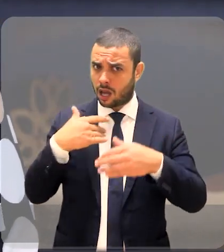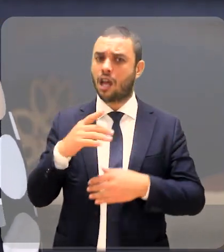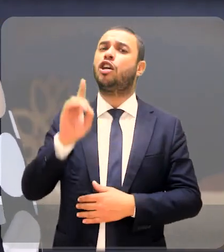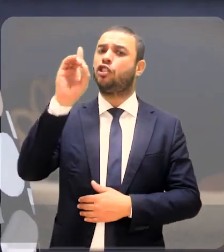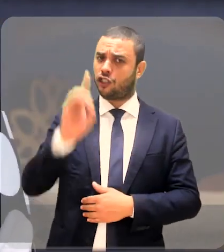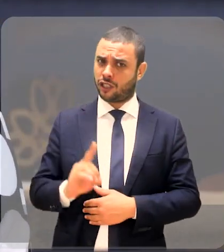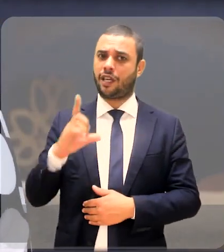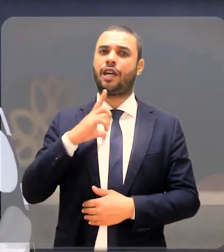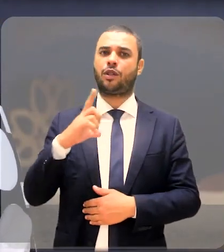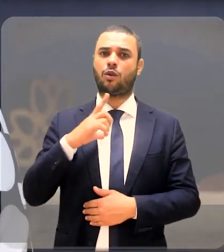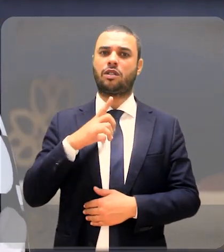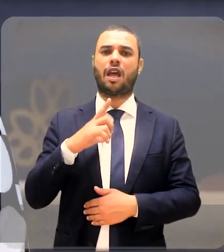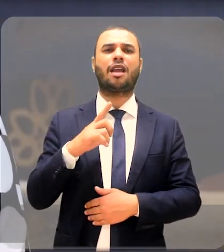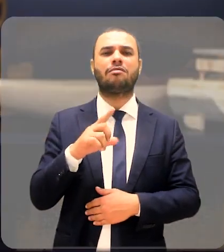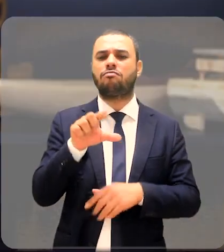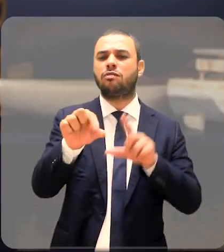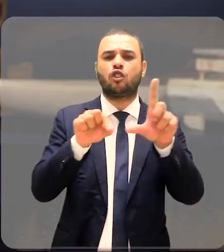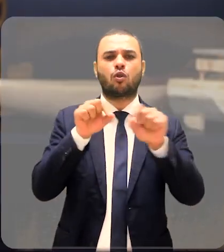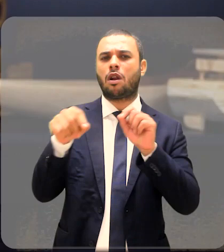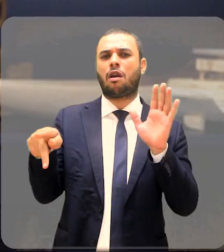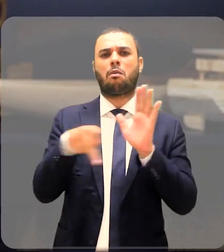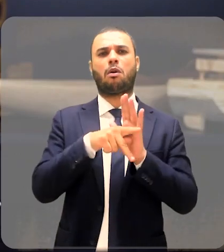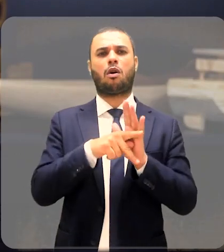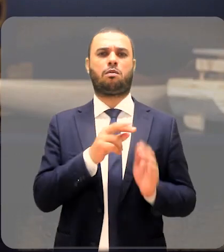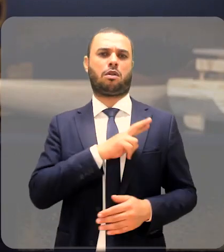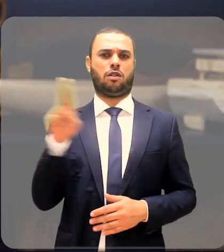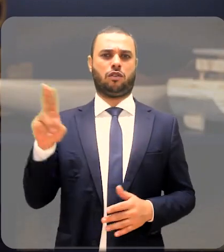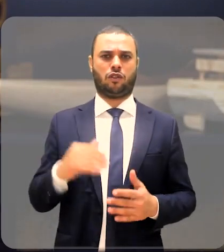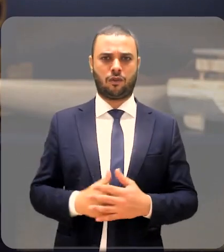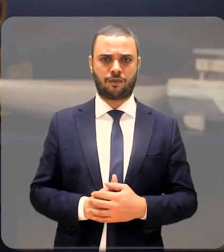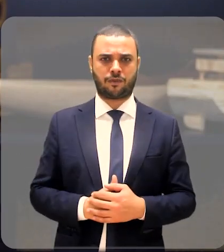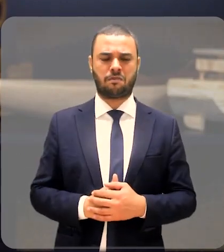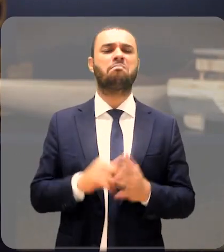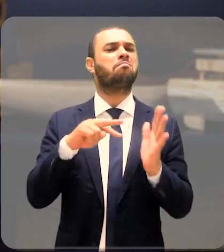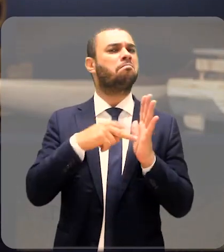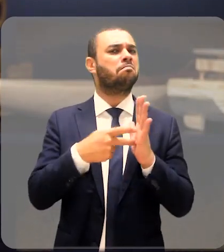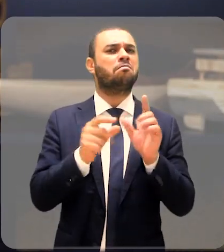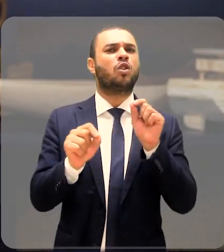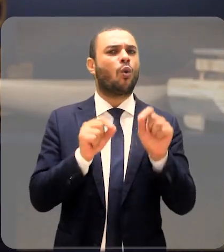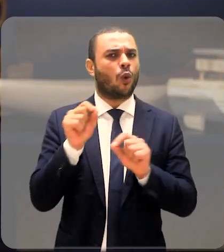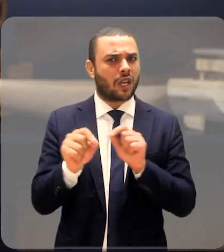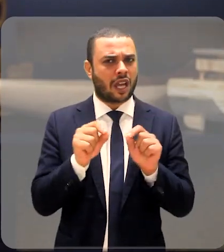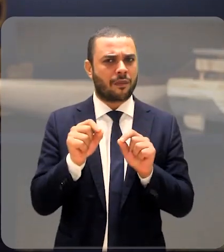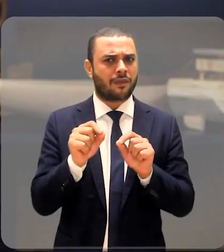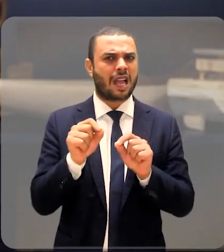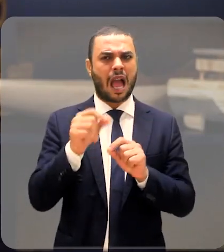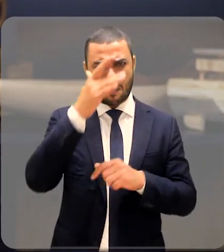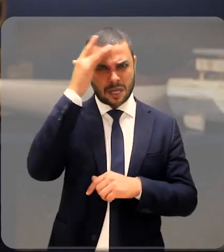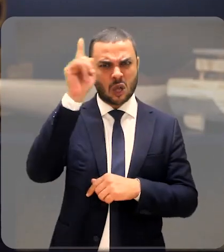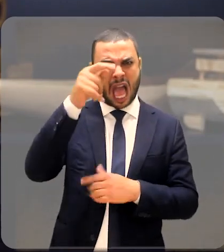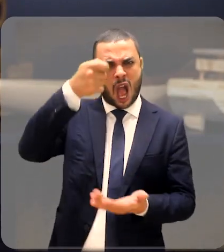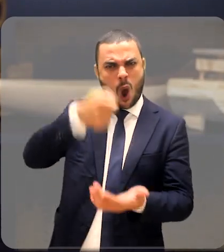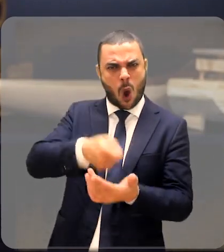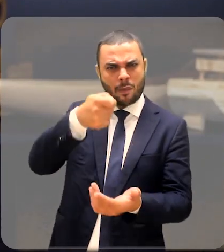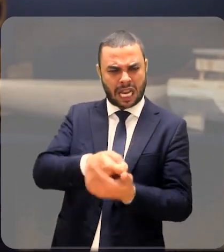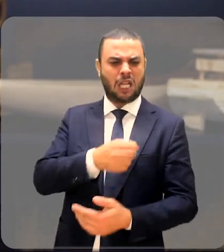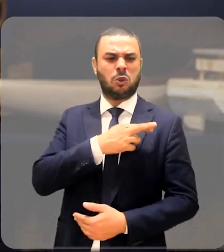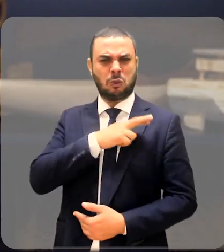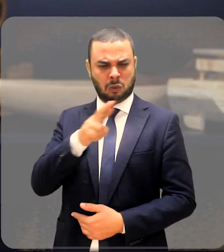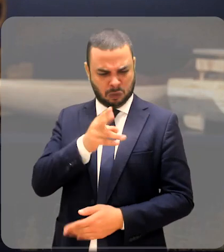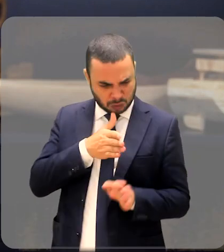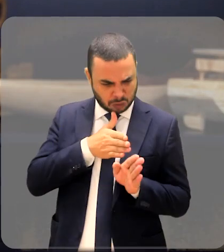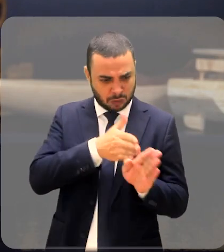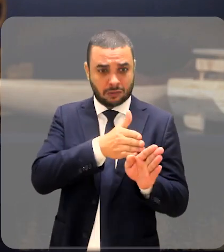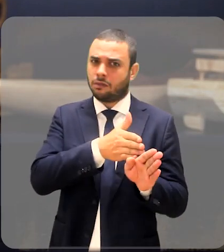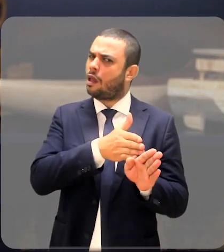direito à liberdade de religião. Sabe o que isso significa? Que ninguém é obrigado a ter uma religião, mas